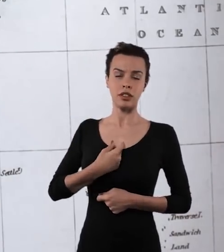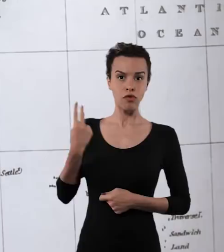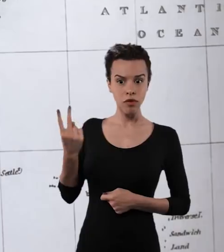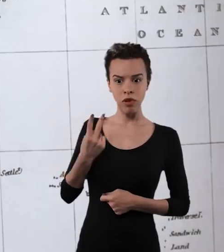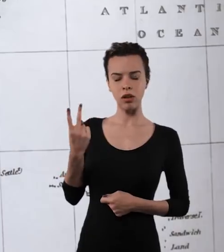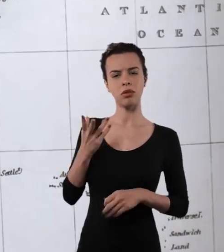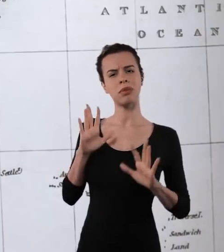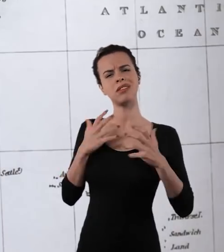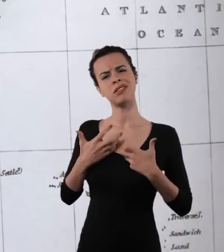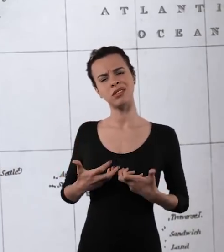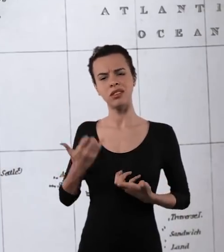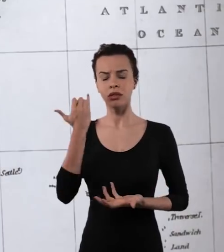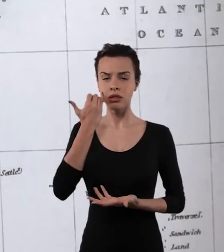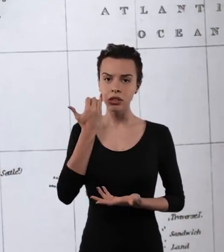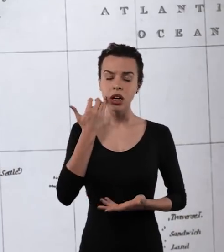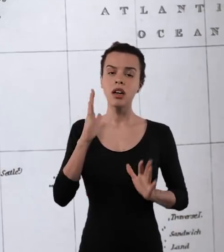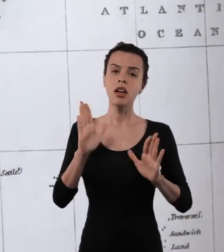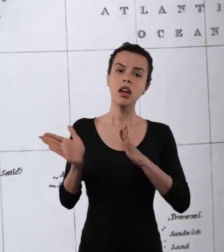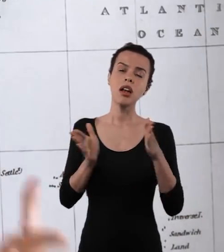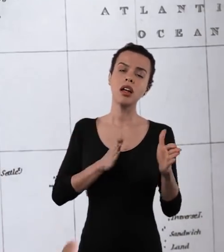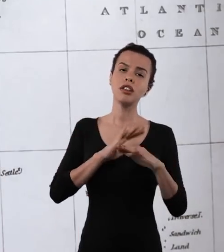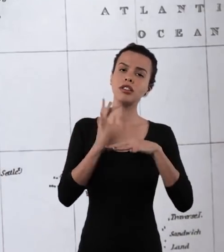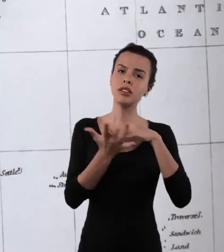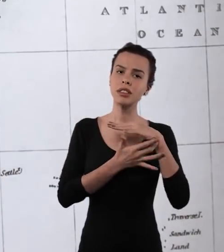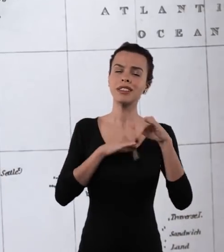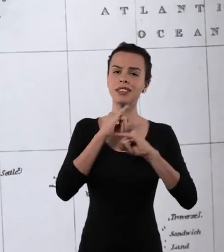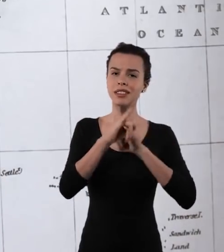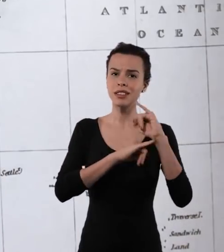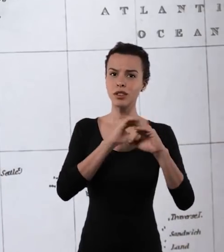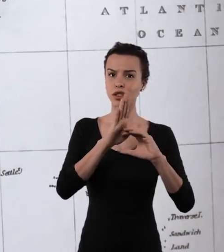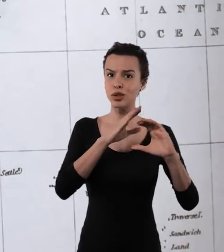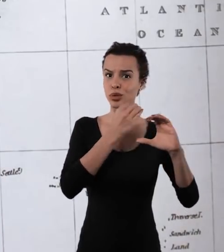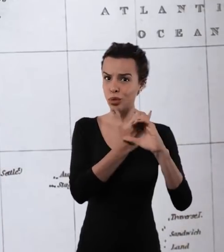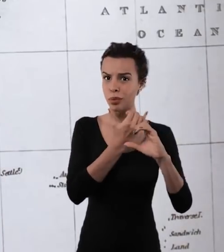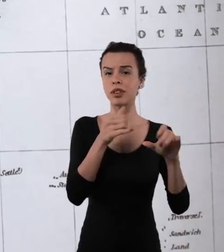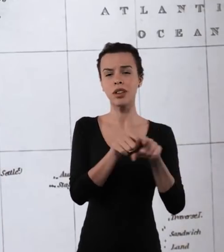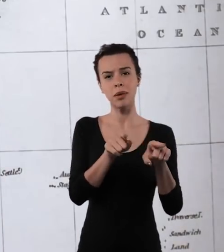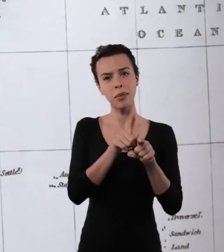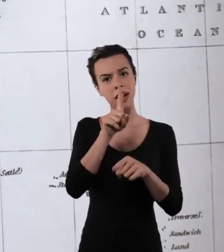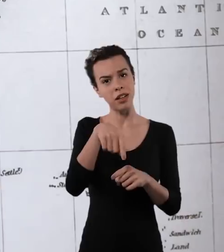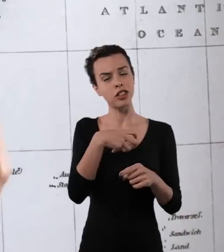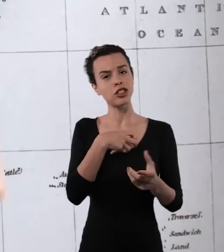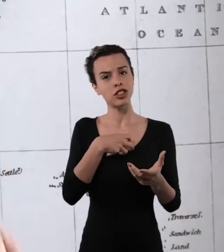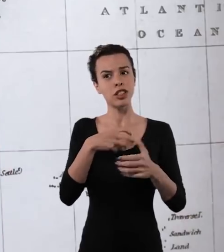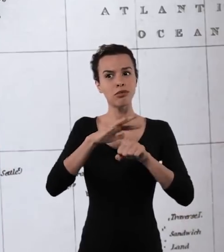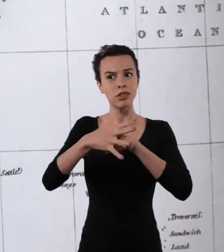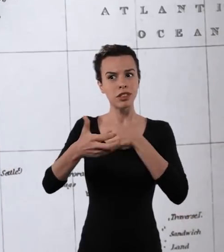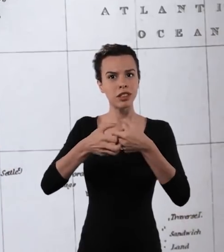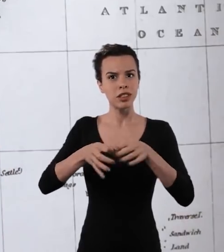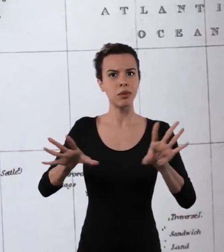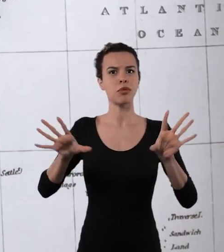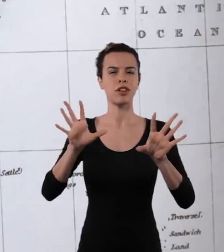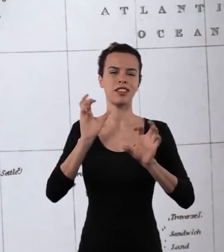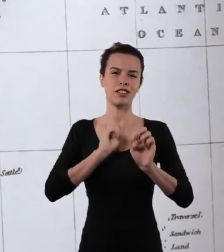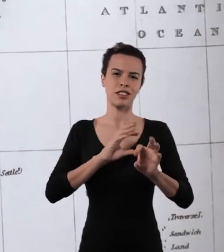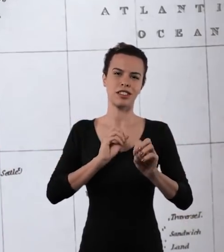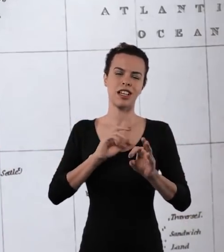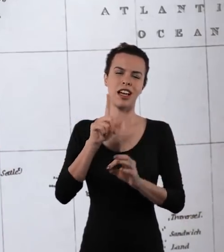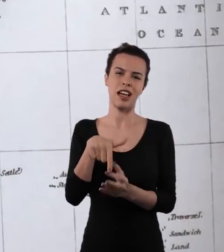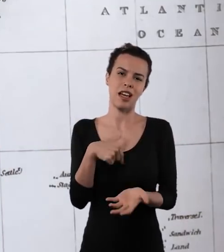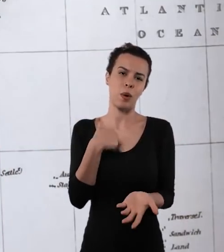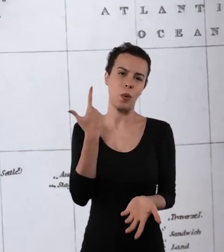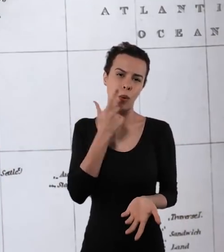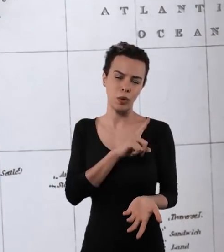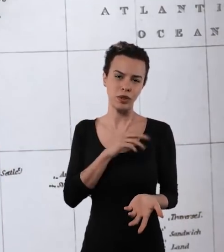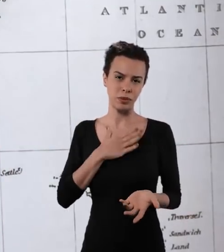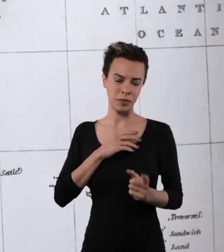o é muito cansativo, mas ao mesmo tempo, a internet, o YouTube, de uma forma geral, se tornou uma ferramenta para realmente a democratização da educação, né,